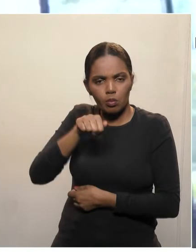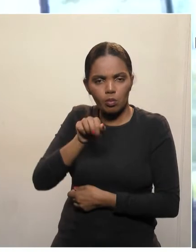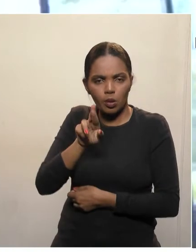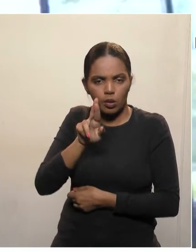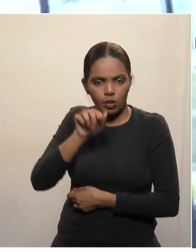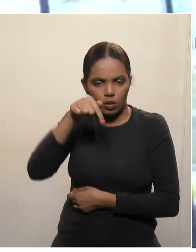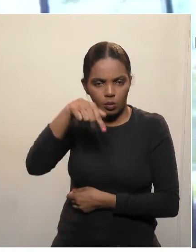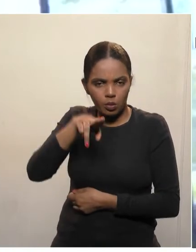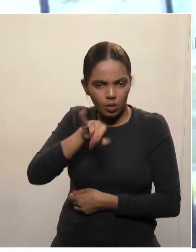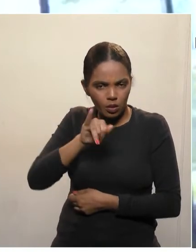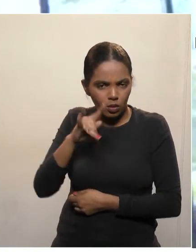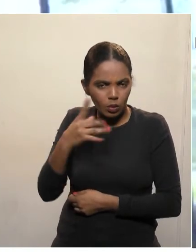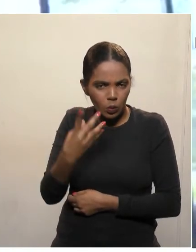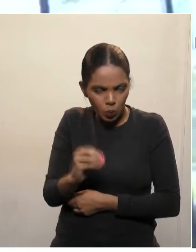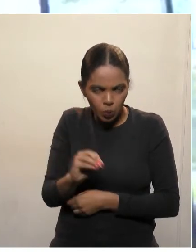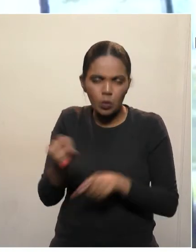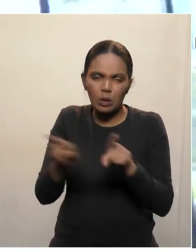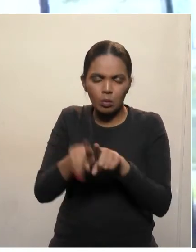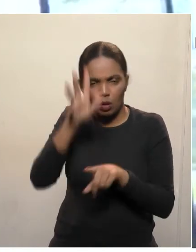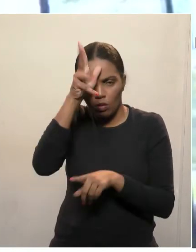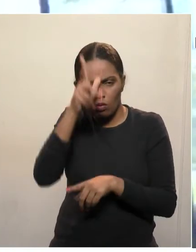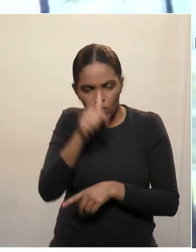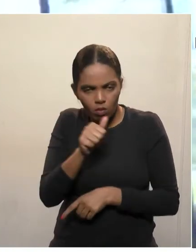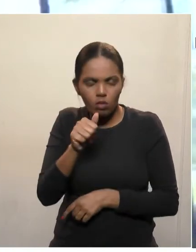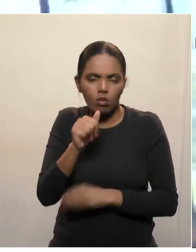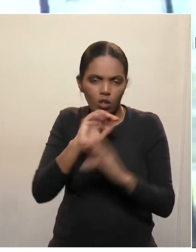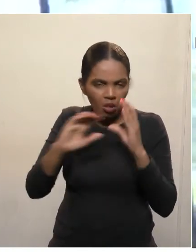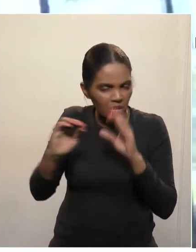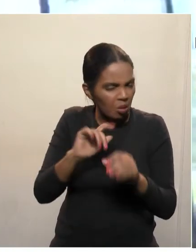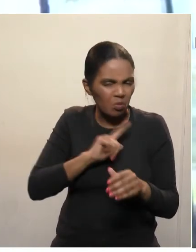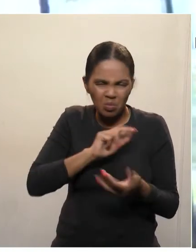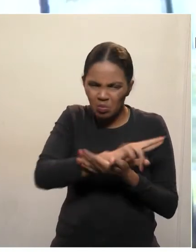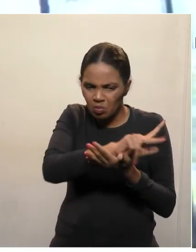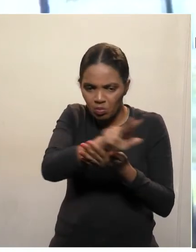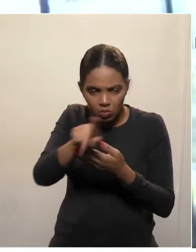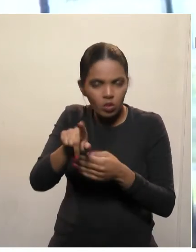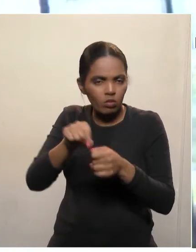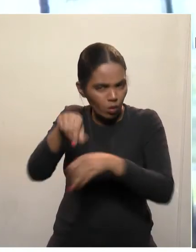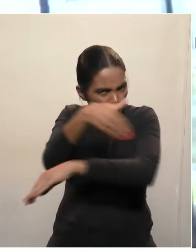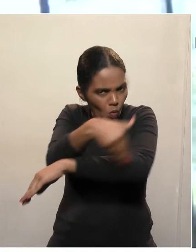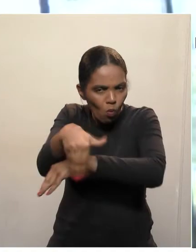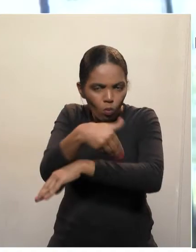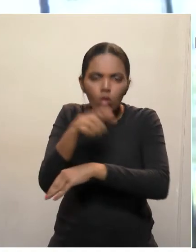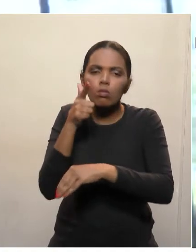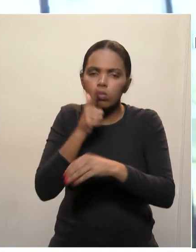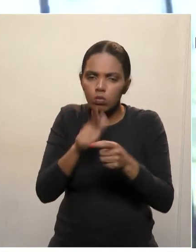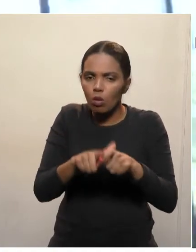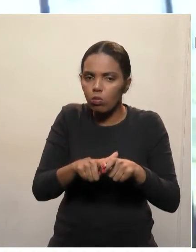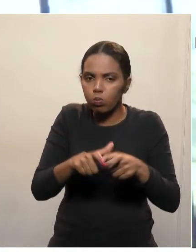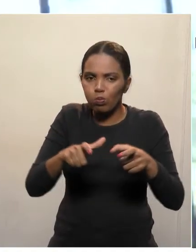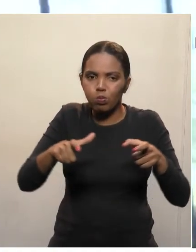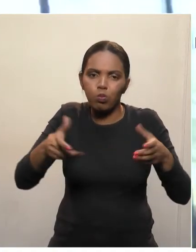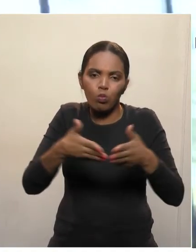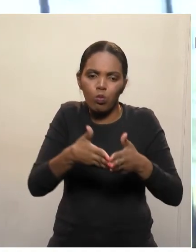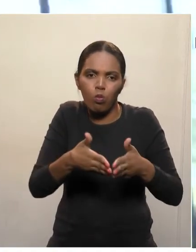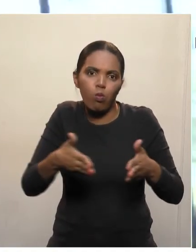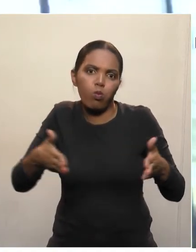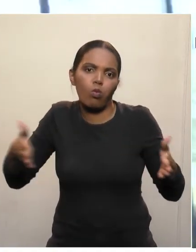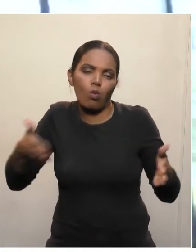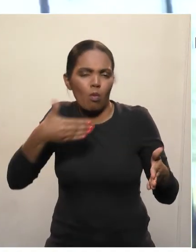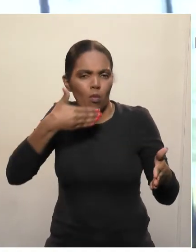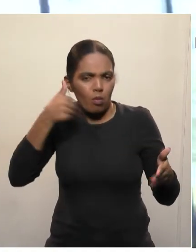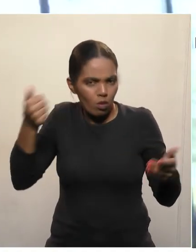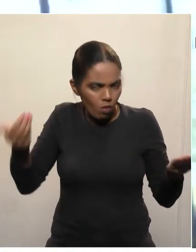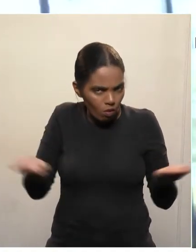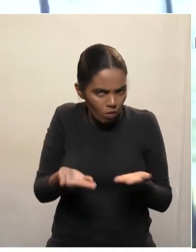e que foi feito esse recatamento, foi feito o alargamento da estrada, que nós pedimos por diversas e inúmeras vezes.